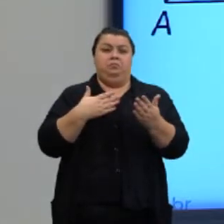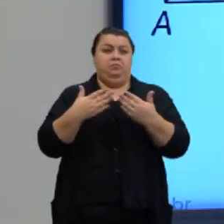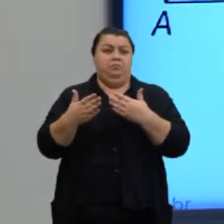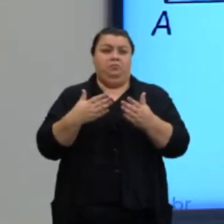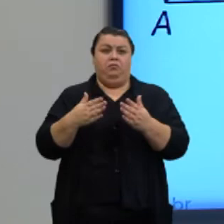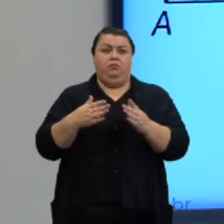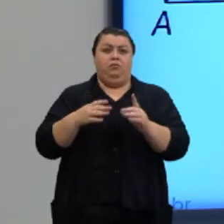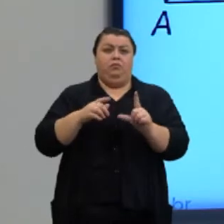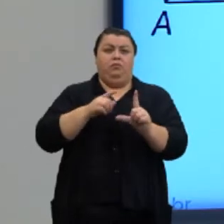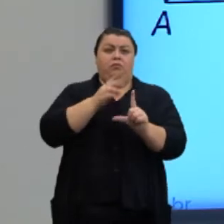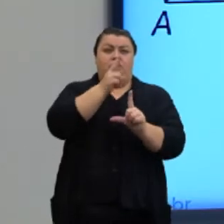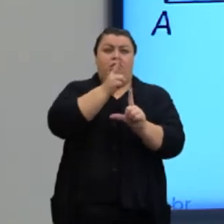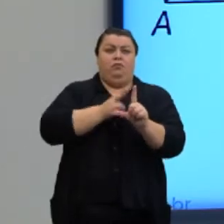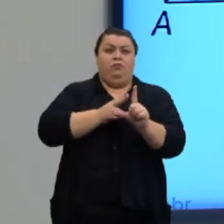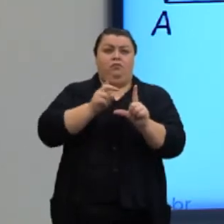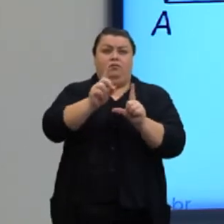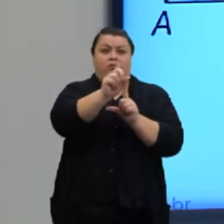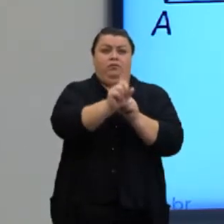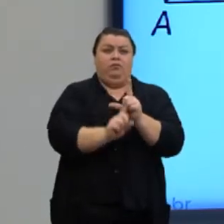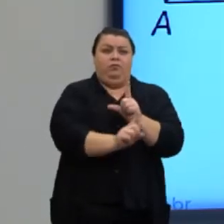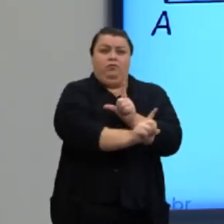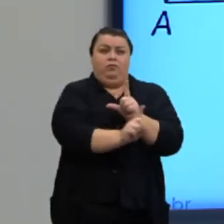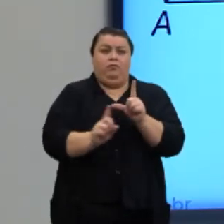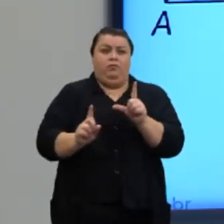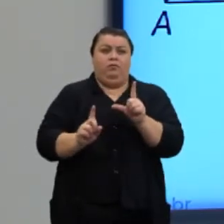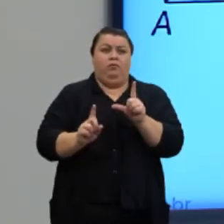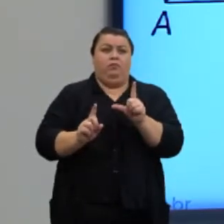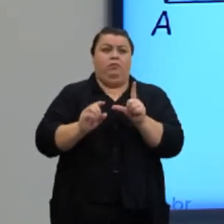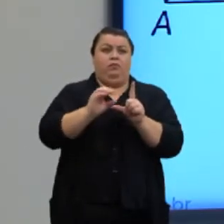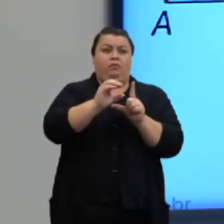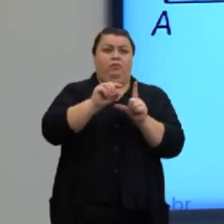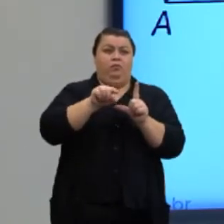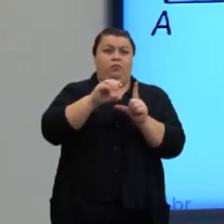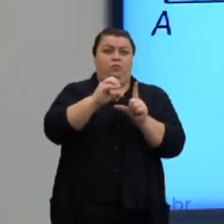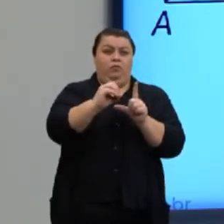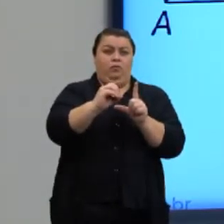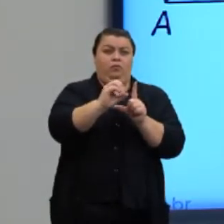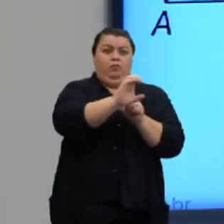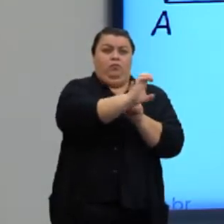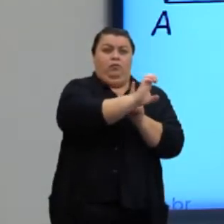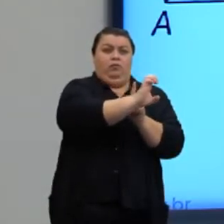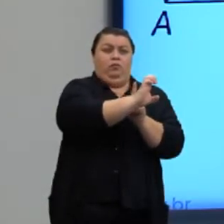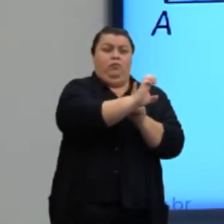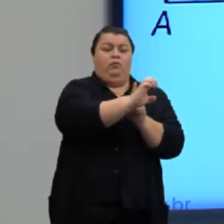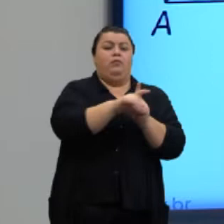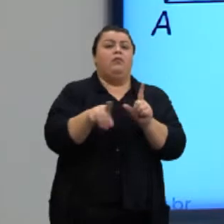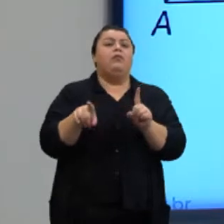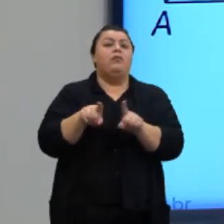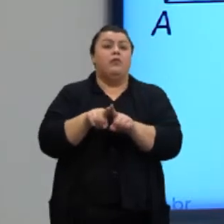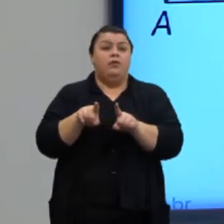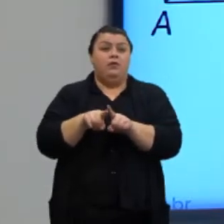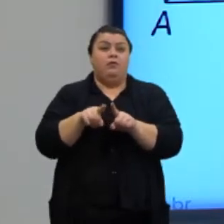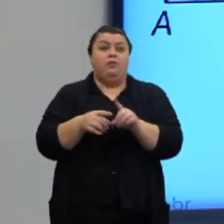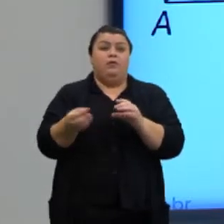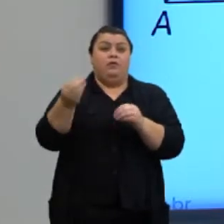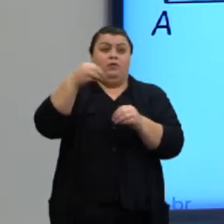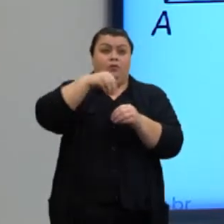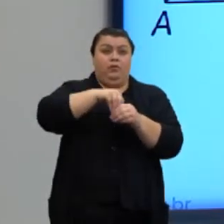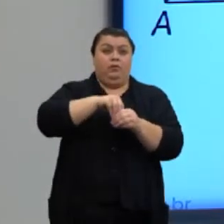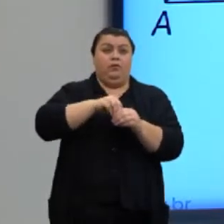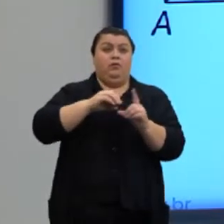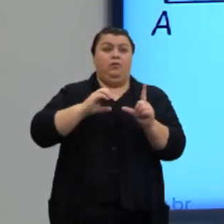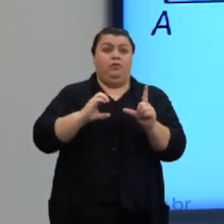contendo os pontos O e E, O e E, também contém o C.